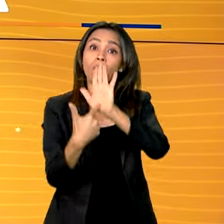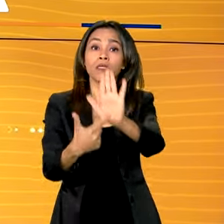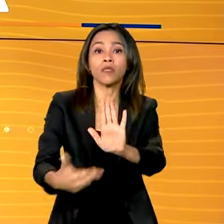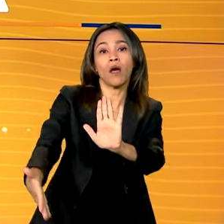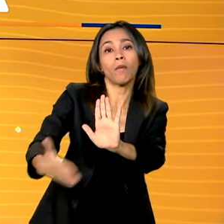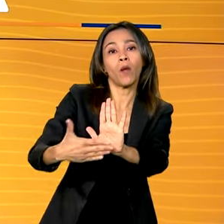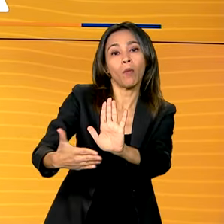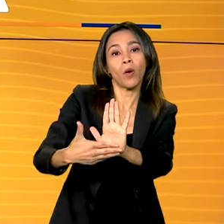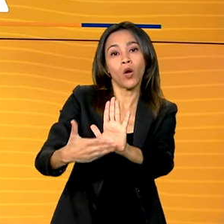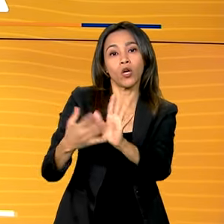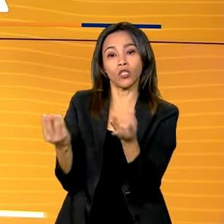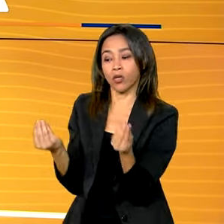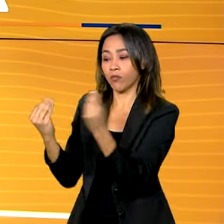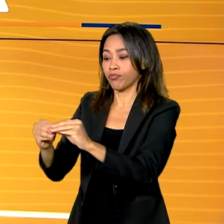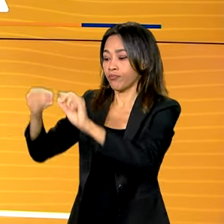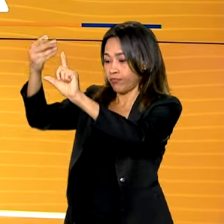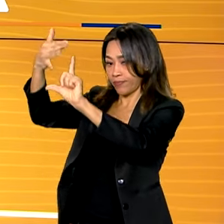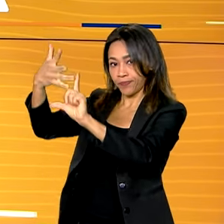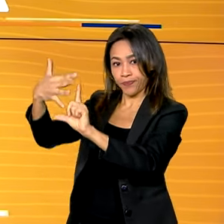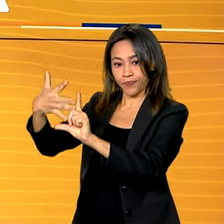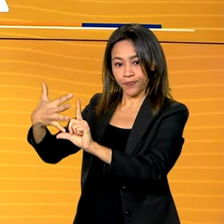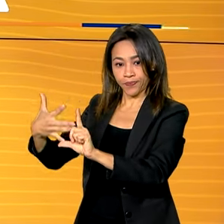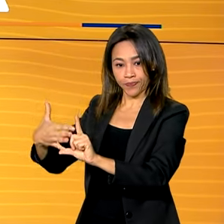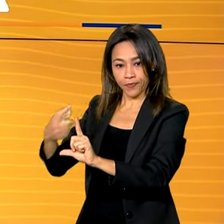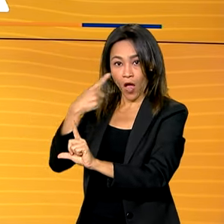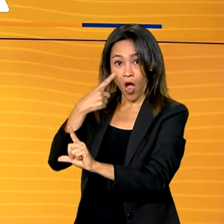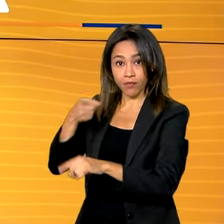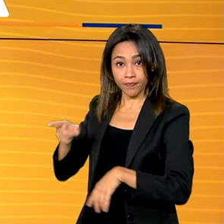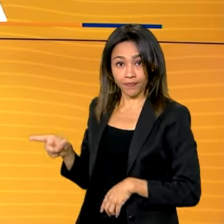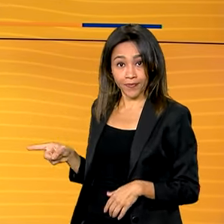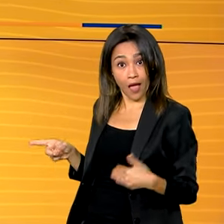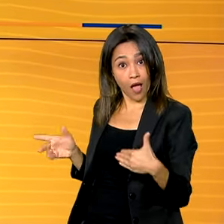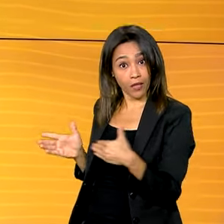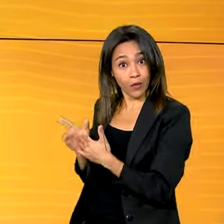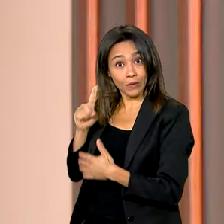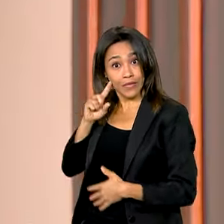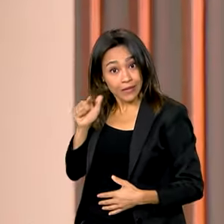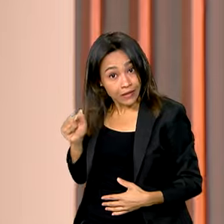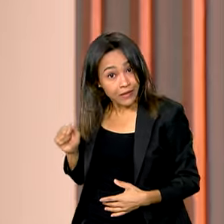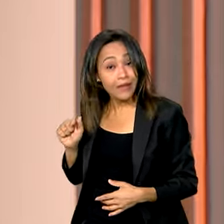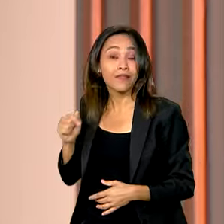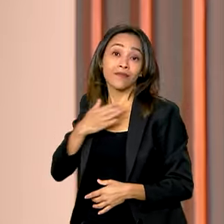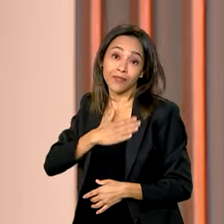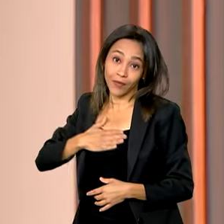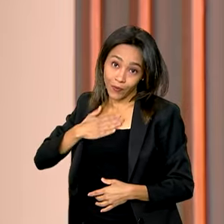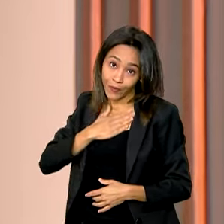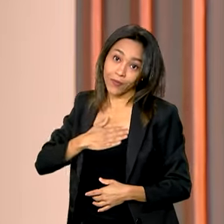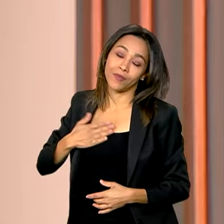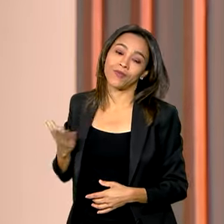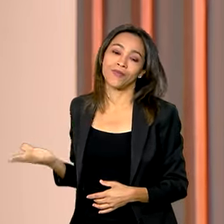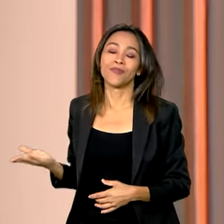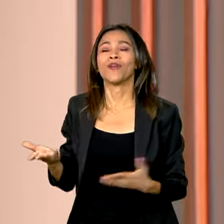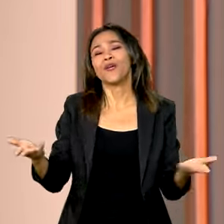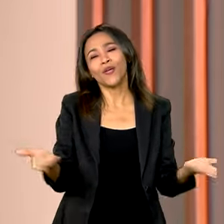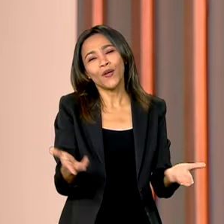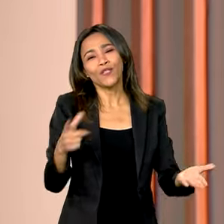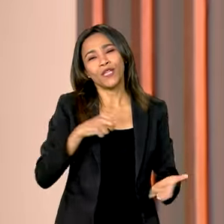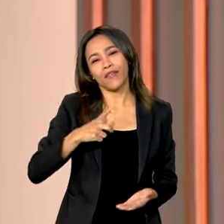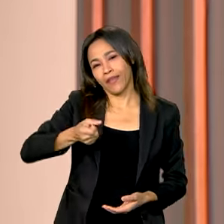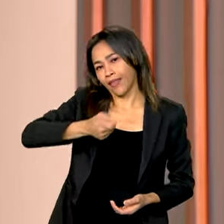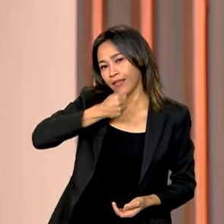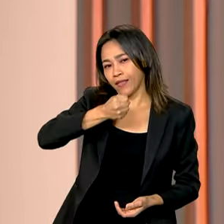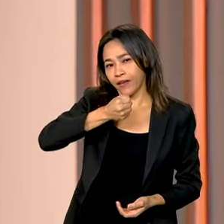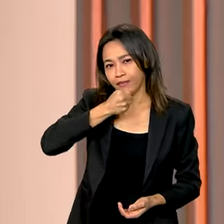na plataforma transferegov.br até o dia 7 de agosto. E hoje teve Bom Dia Ministro